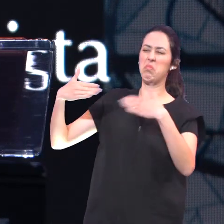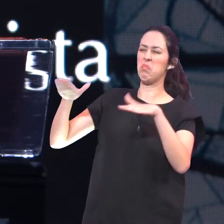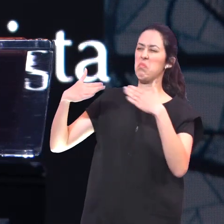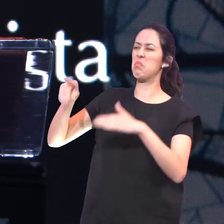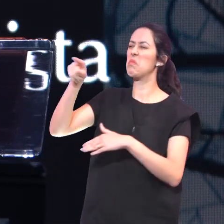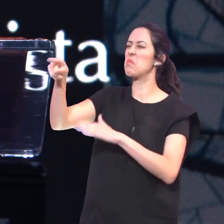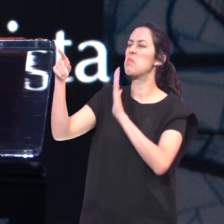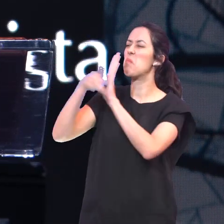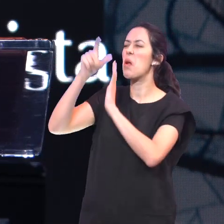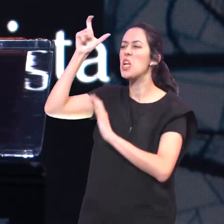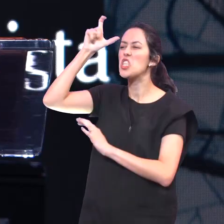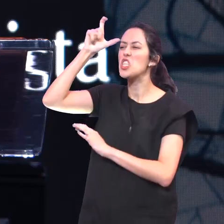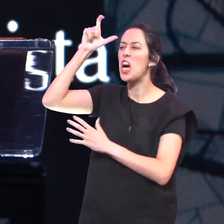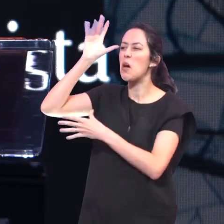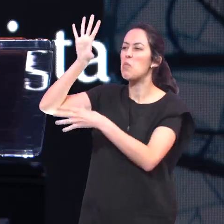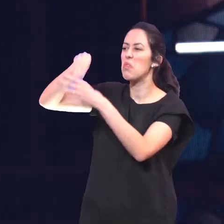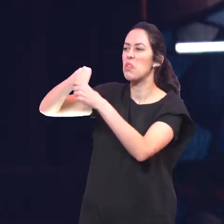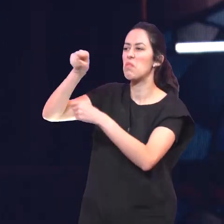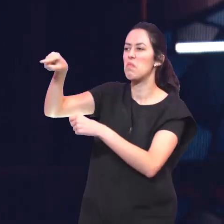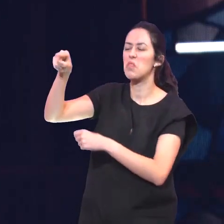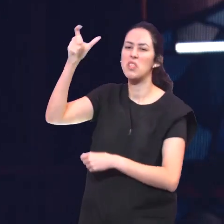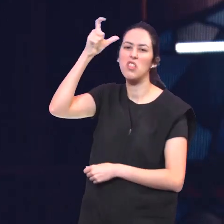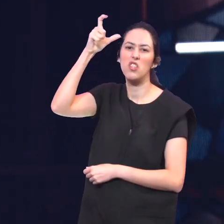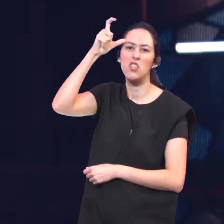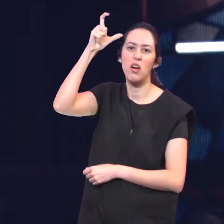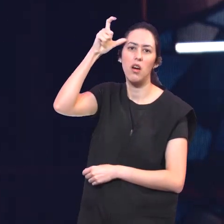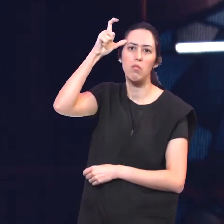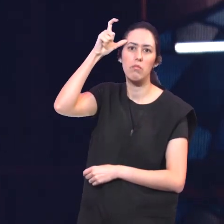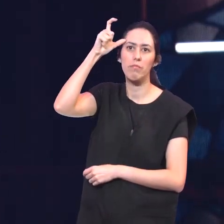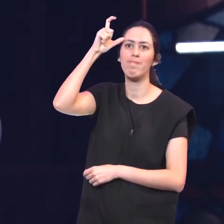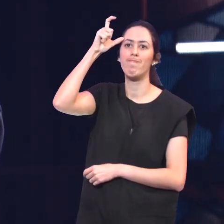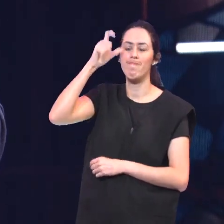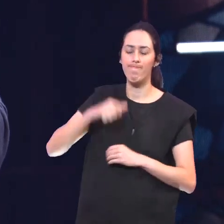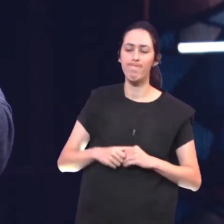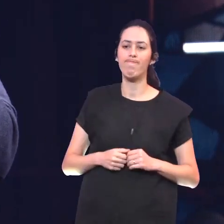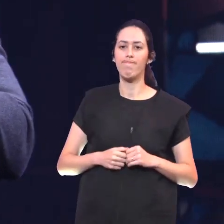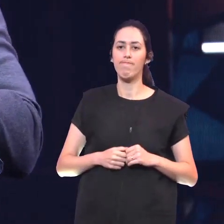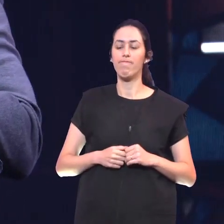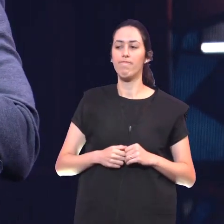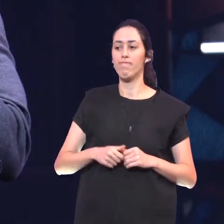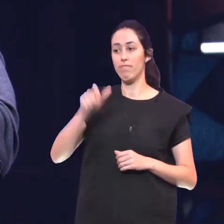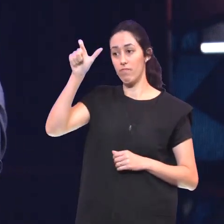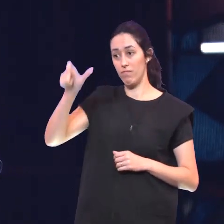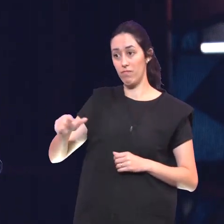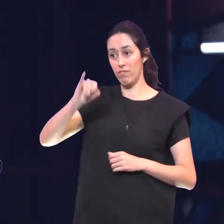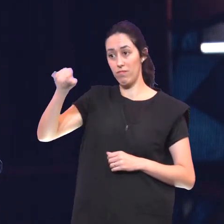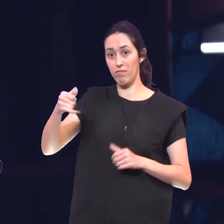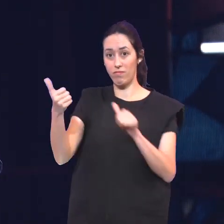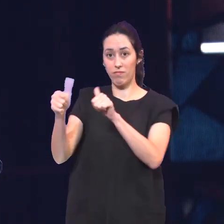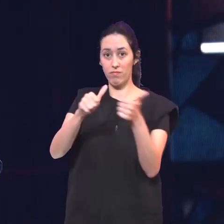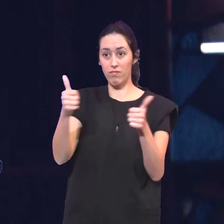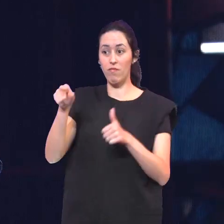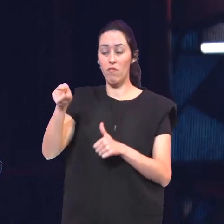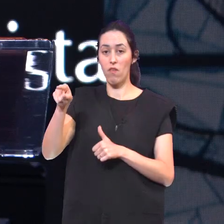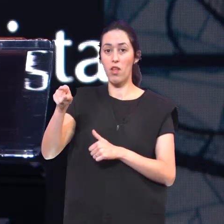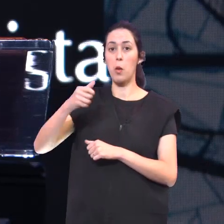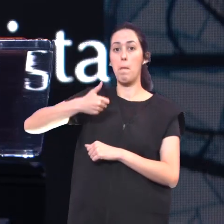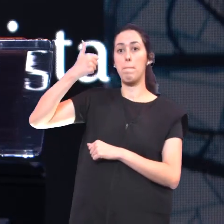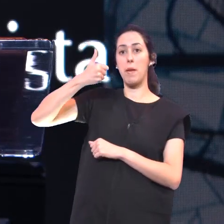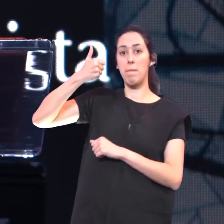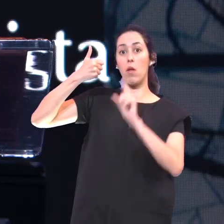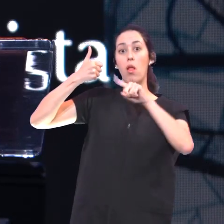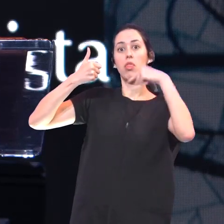endemoniado Falaram que ele tinha demônio Este Que é o precursor do Messias Que